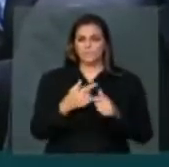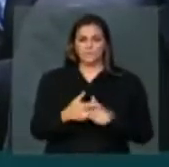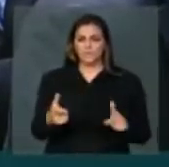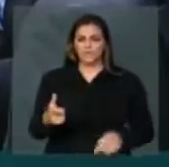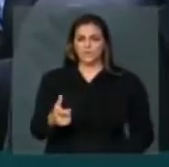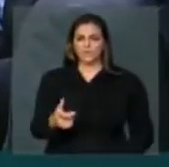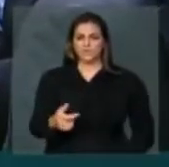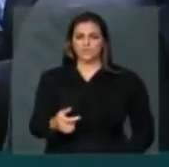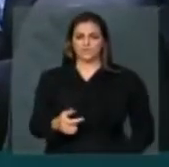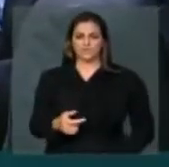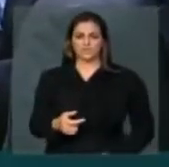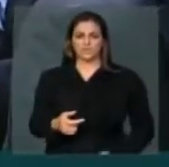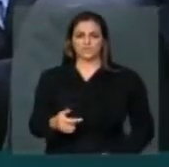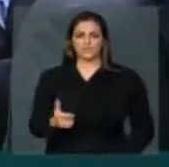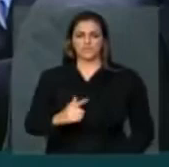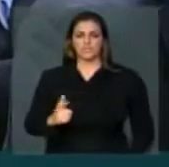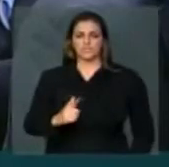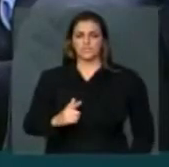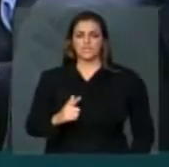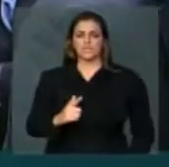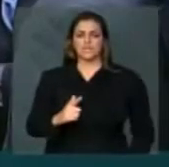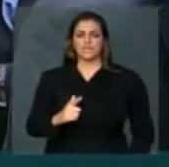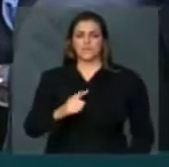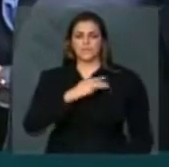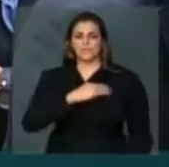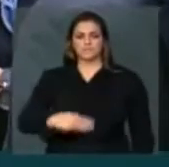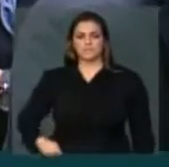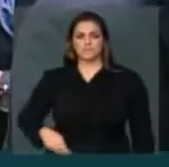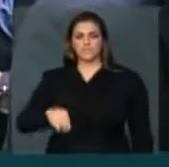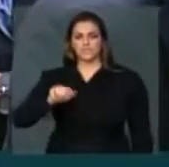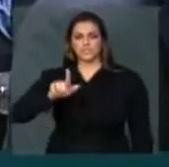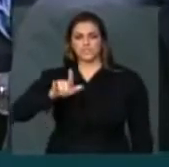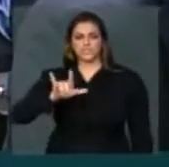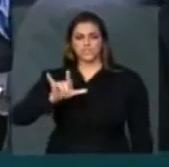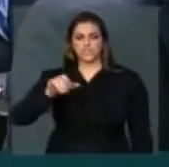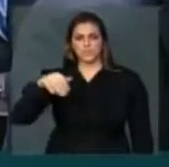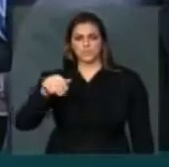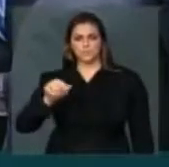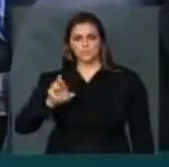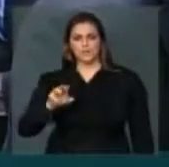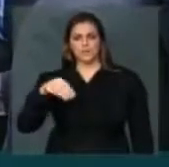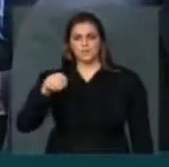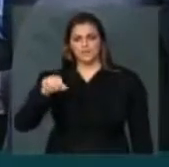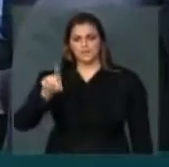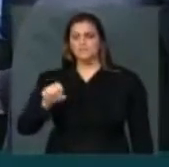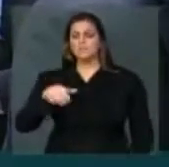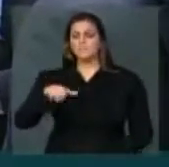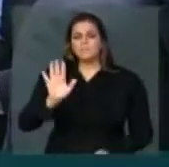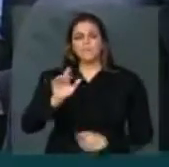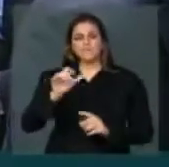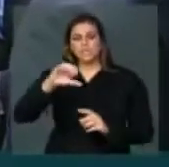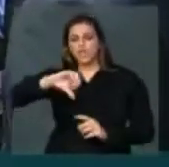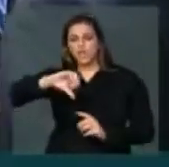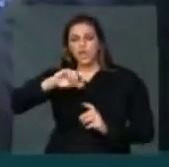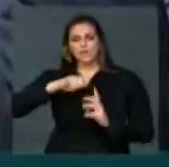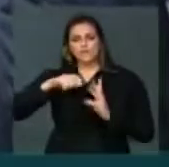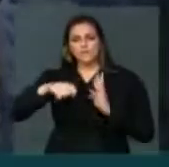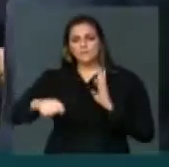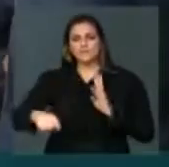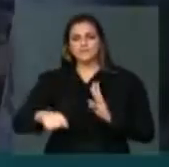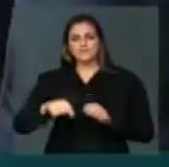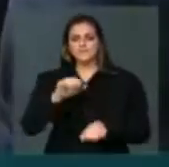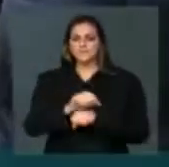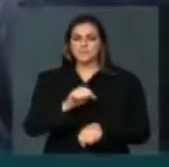sentado em cima do projeto o ministro Gilmar Mendes há mais de nove meses, esperando que aqui a